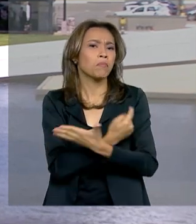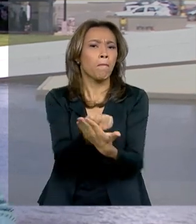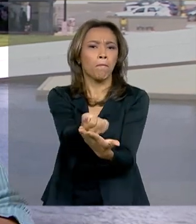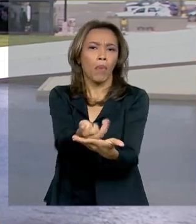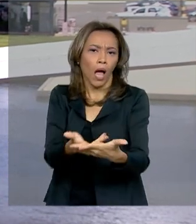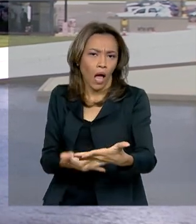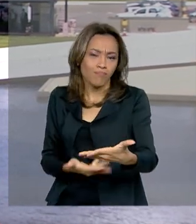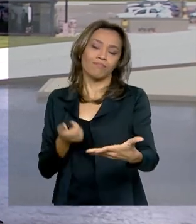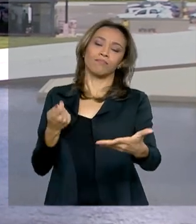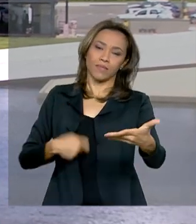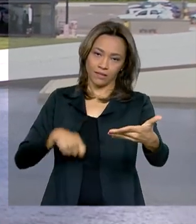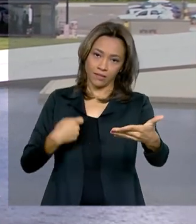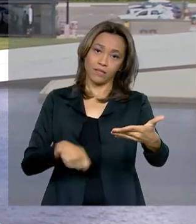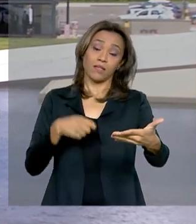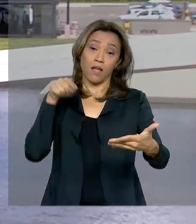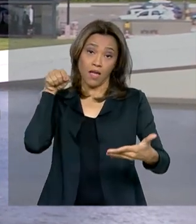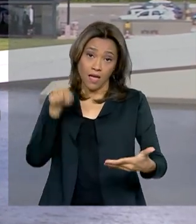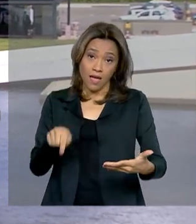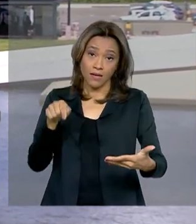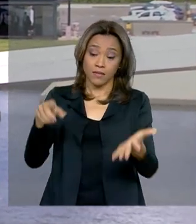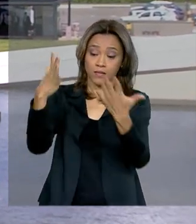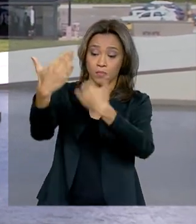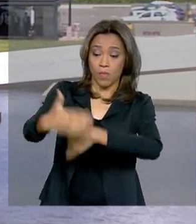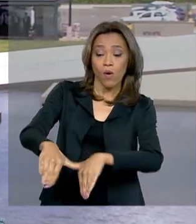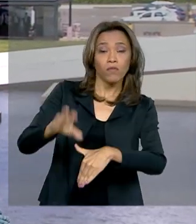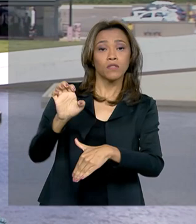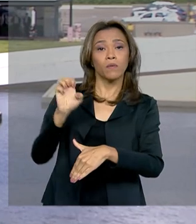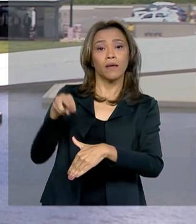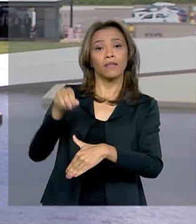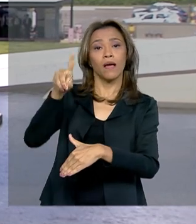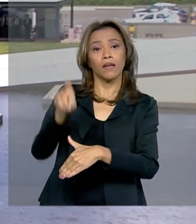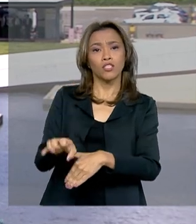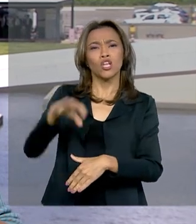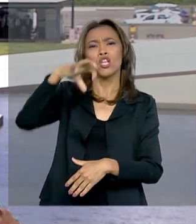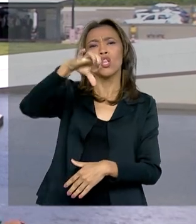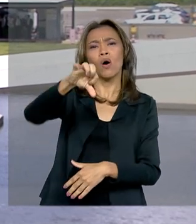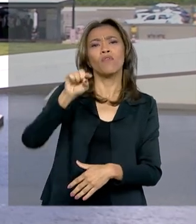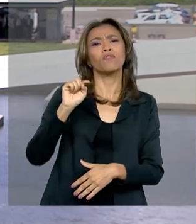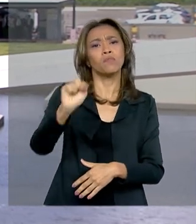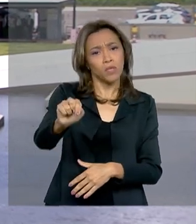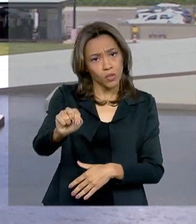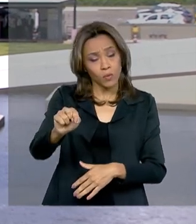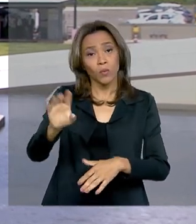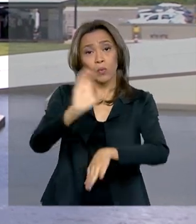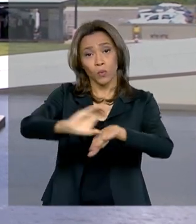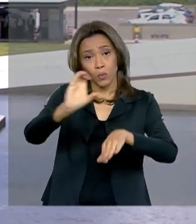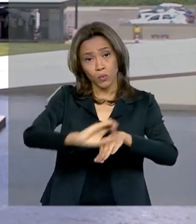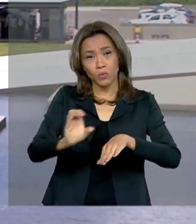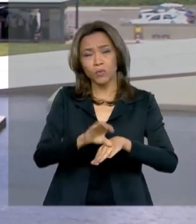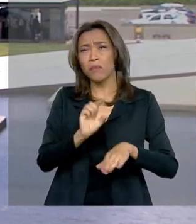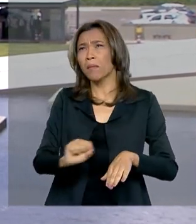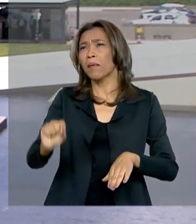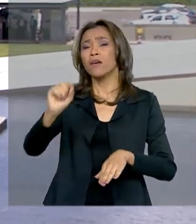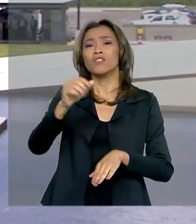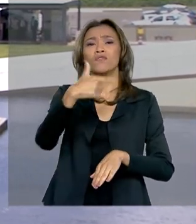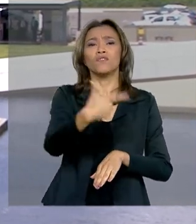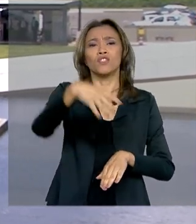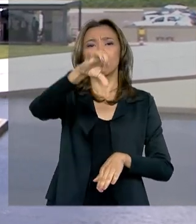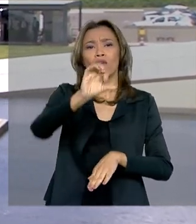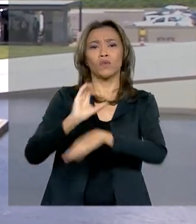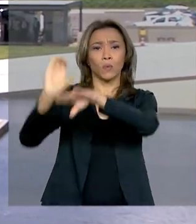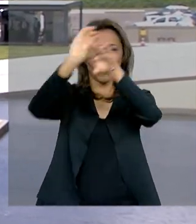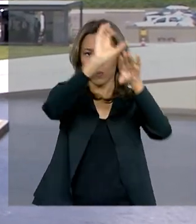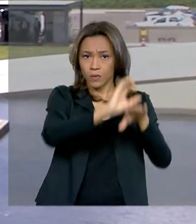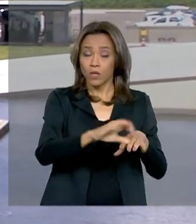janeiro. Essa edição do Enad pretende avaliar cerca de 9 mil cursos de 29 graduações ofertadas por cerca